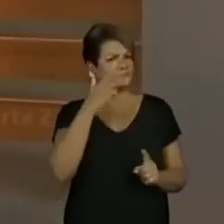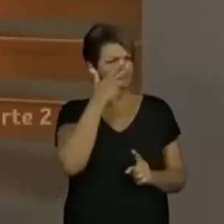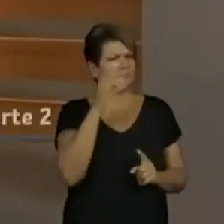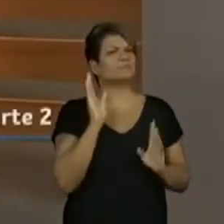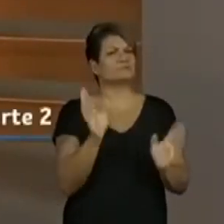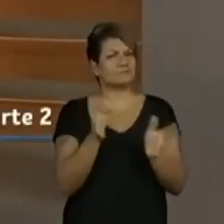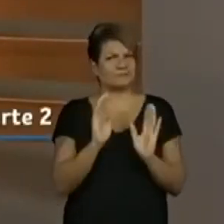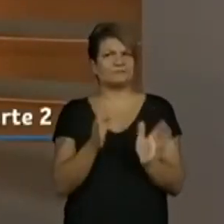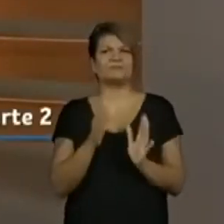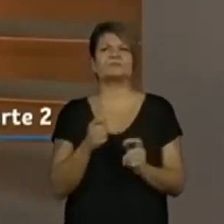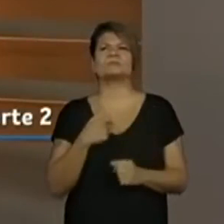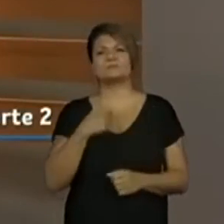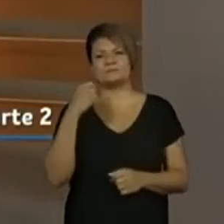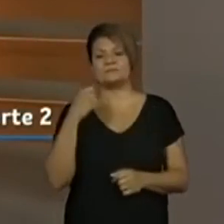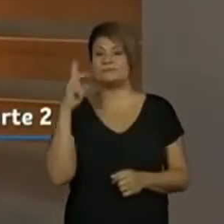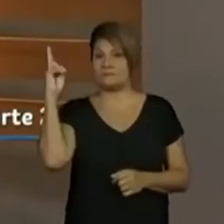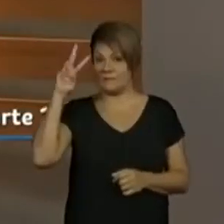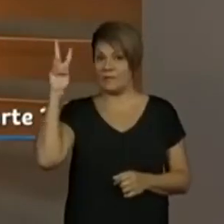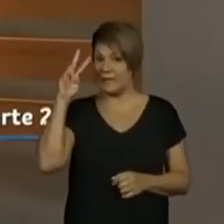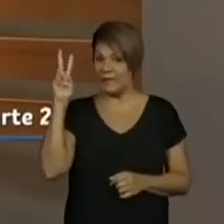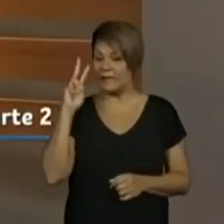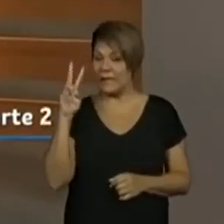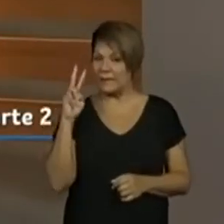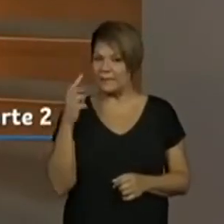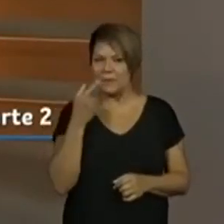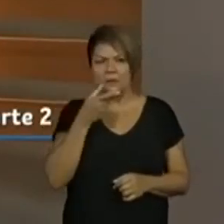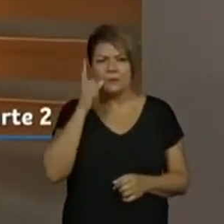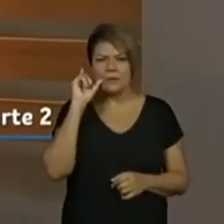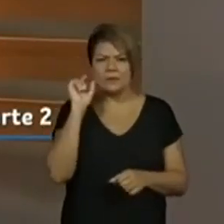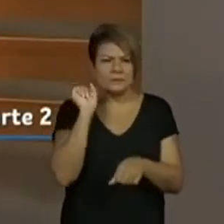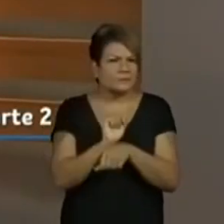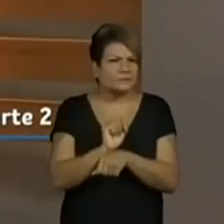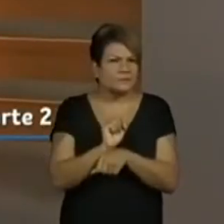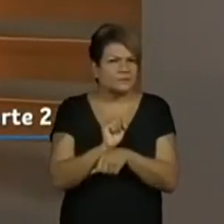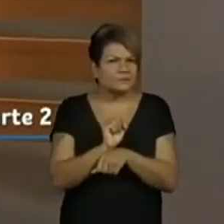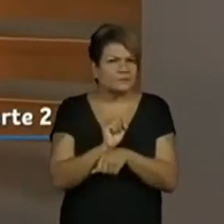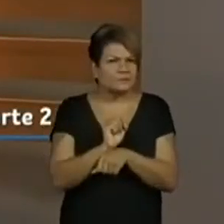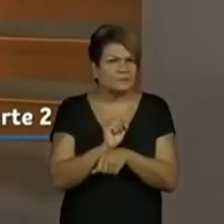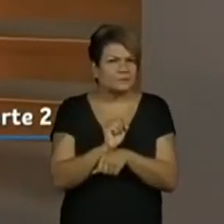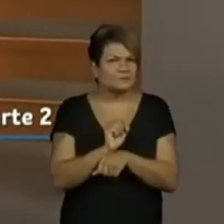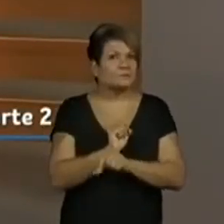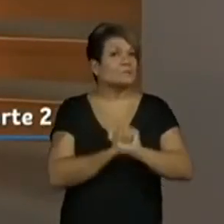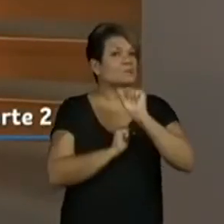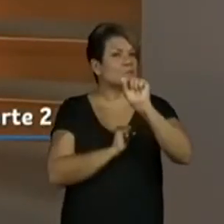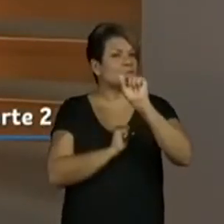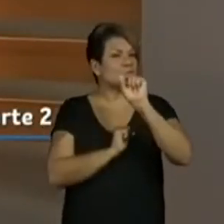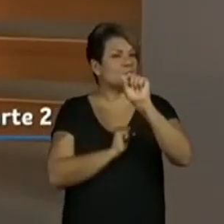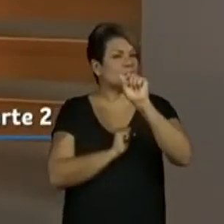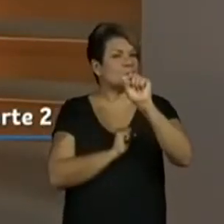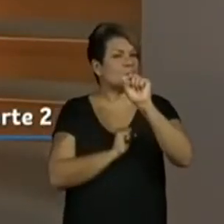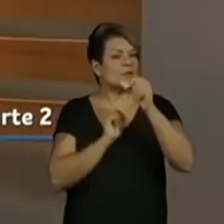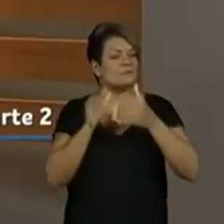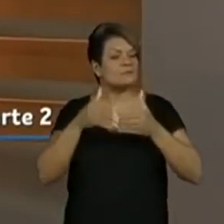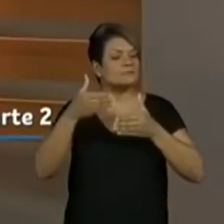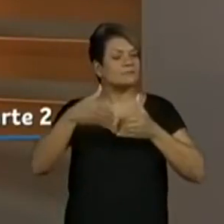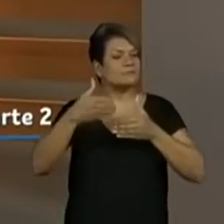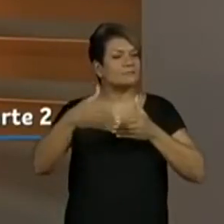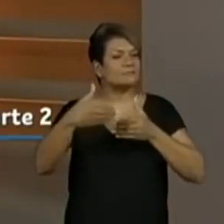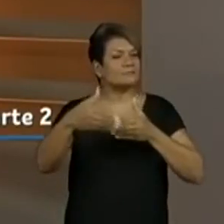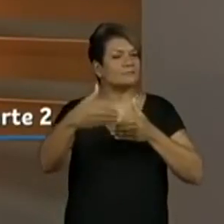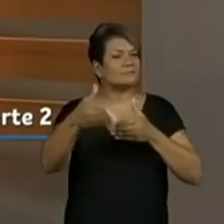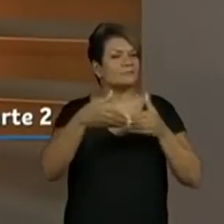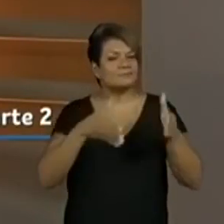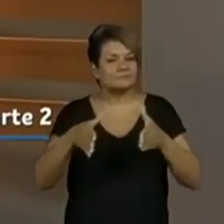já ter lembrado de onde a gente parou. O que será que vai a nossa, para que